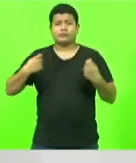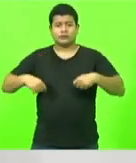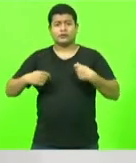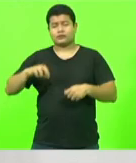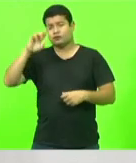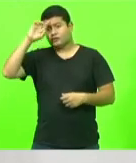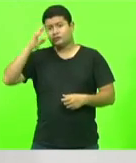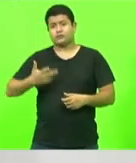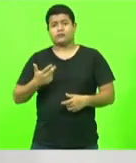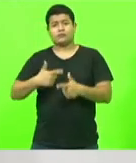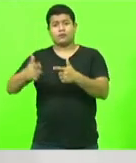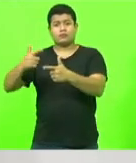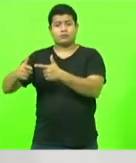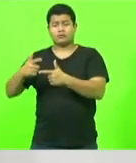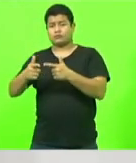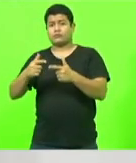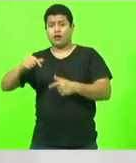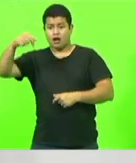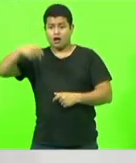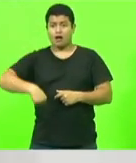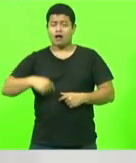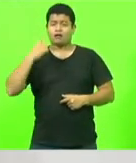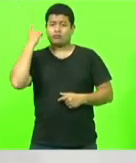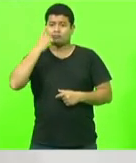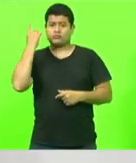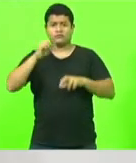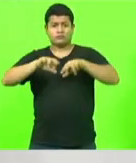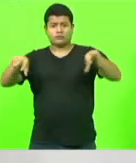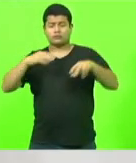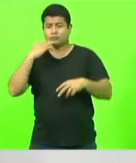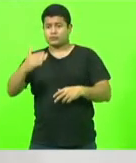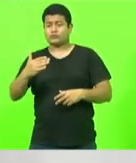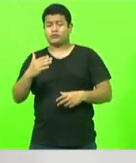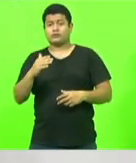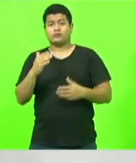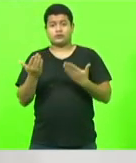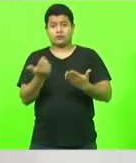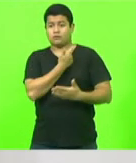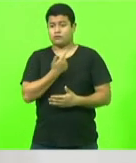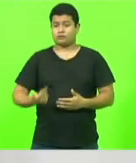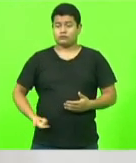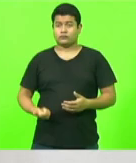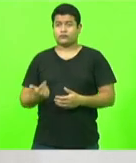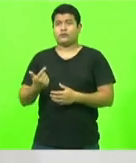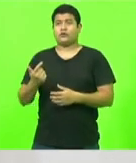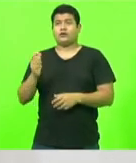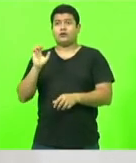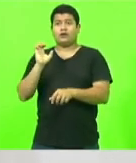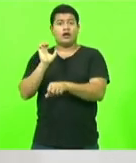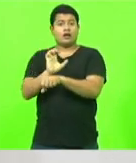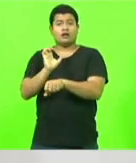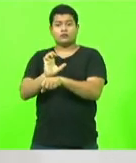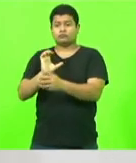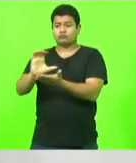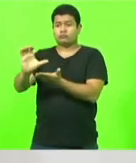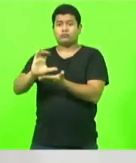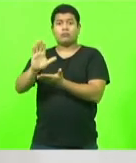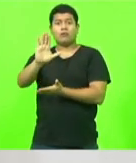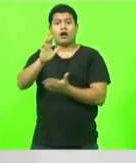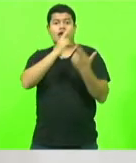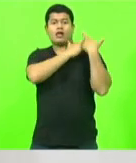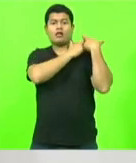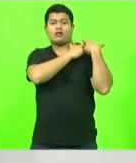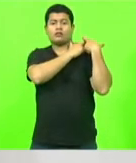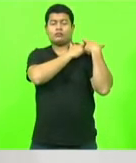recorrentes foram nesse sentido. O governo do Estado investe nas rodovias federais, no entanto, a responsabilidade é do governo federal,